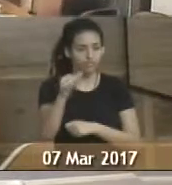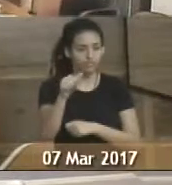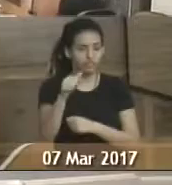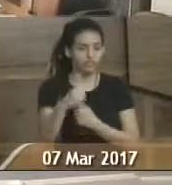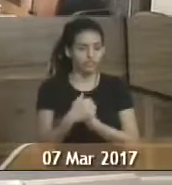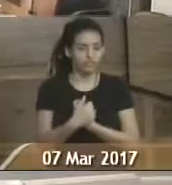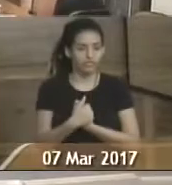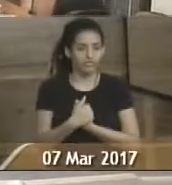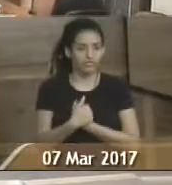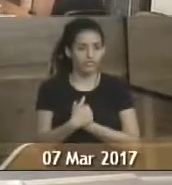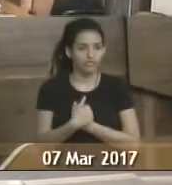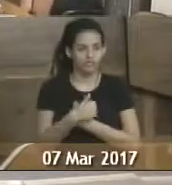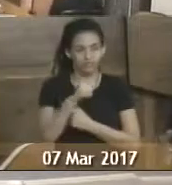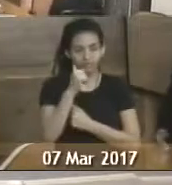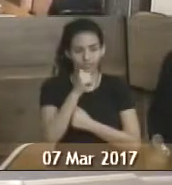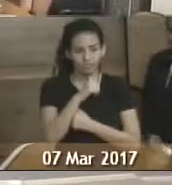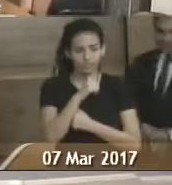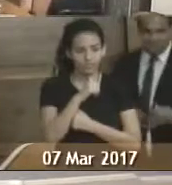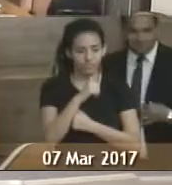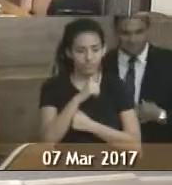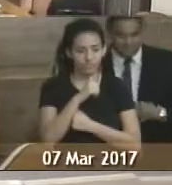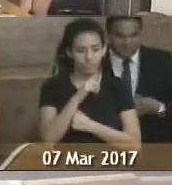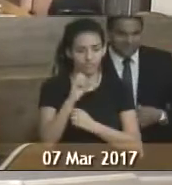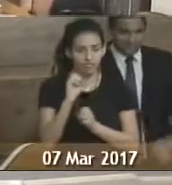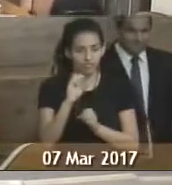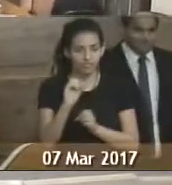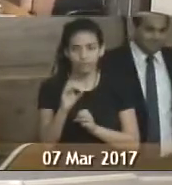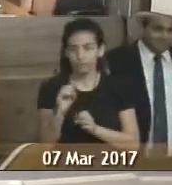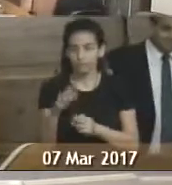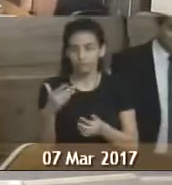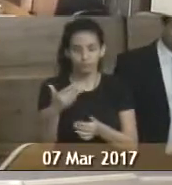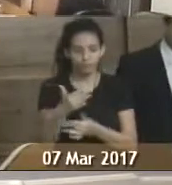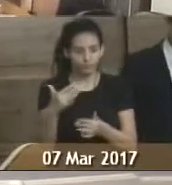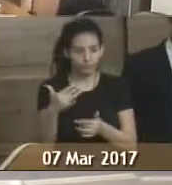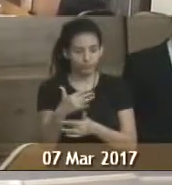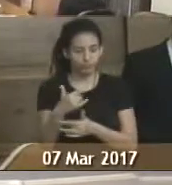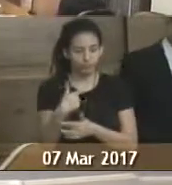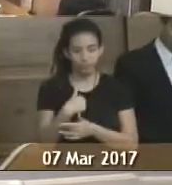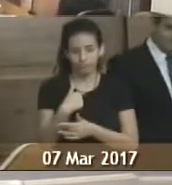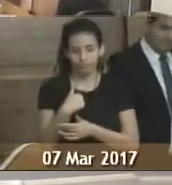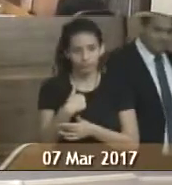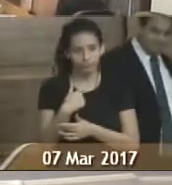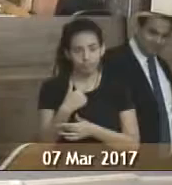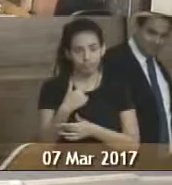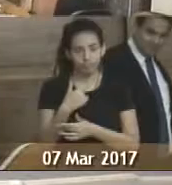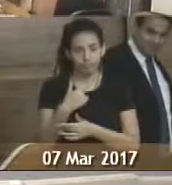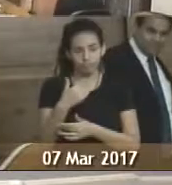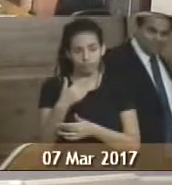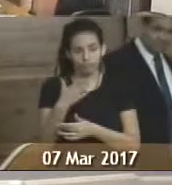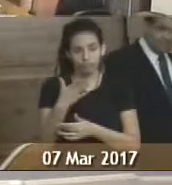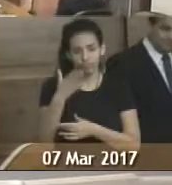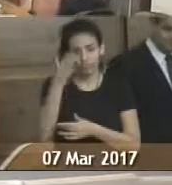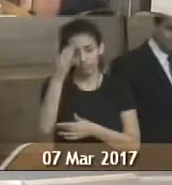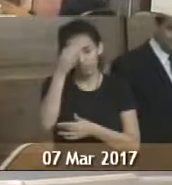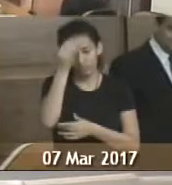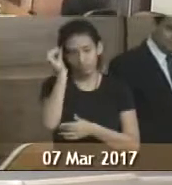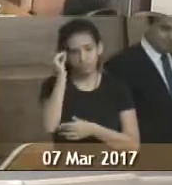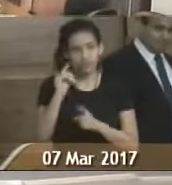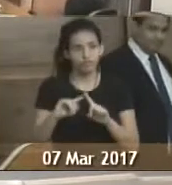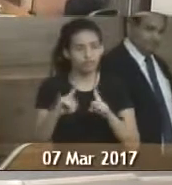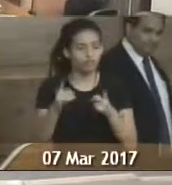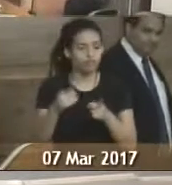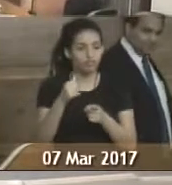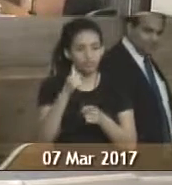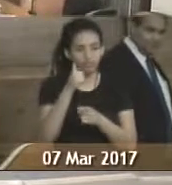Raba, é uma mulher, assim, foi educadora da nossa cidade, e eu acabei não comentando sobre o nome dela, mas ela